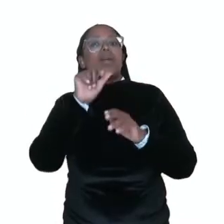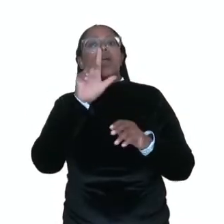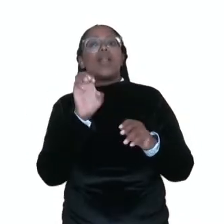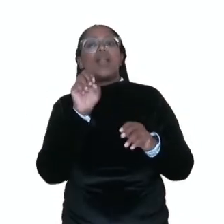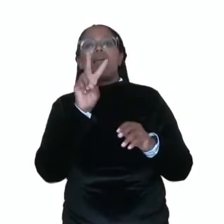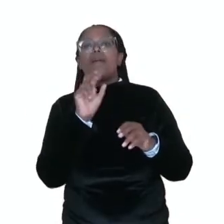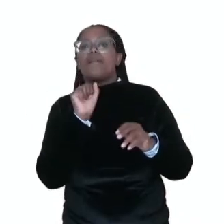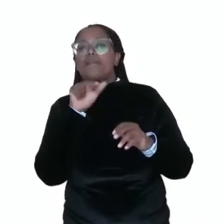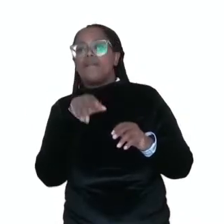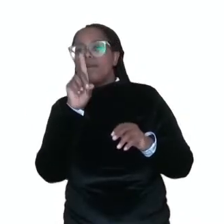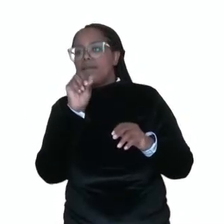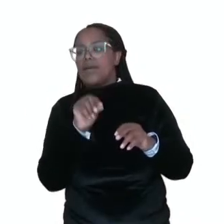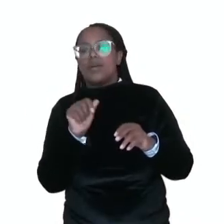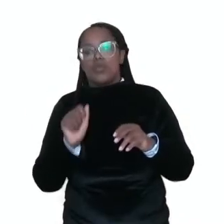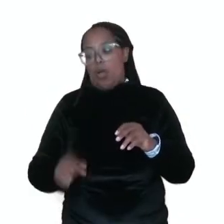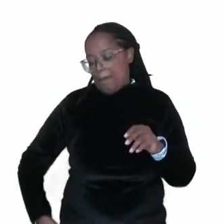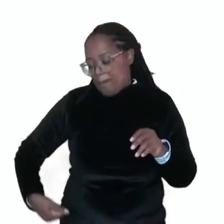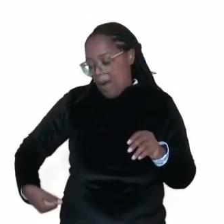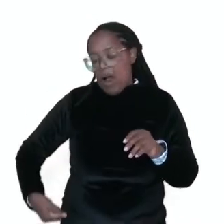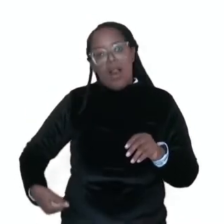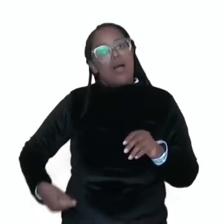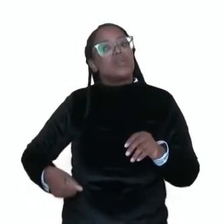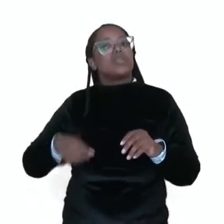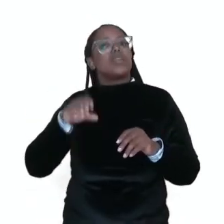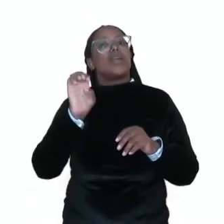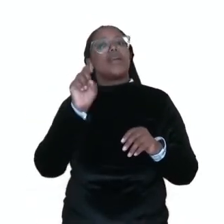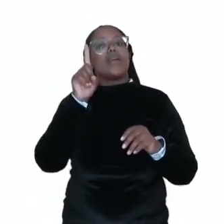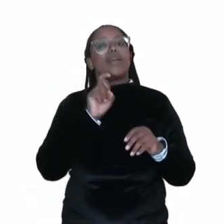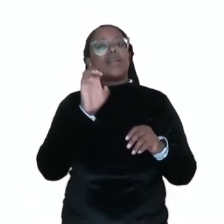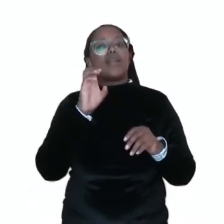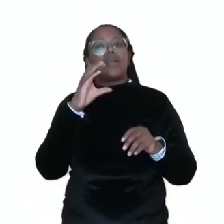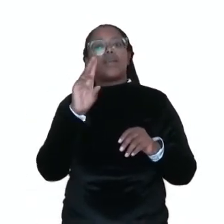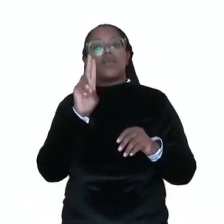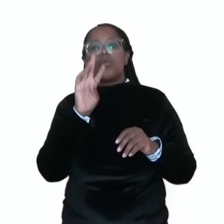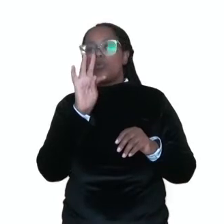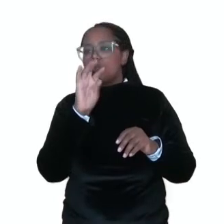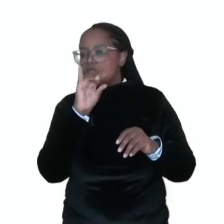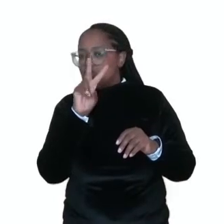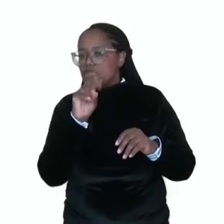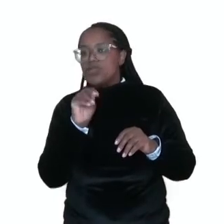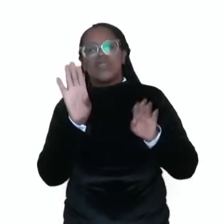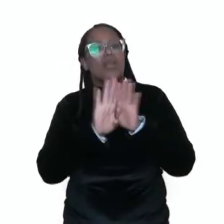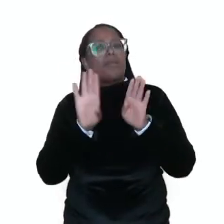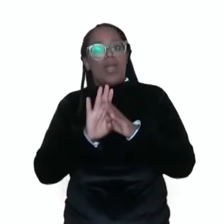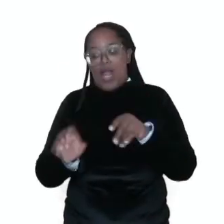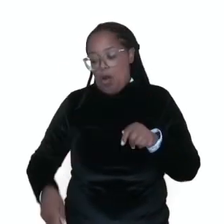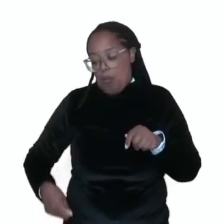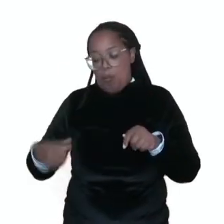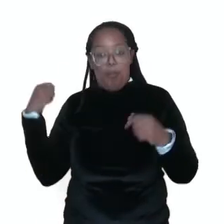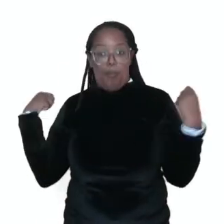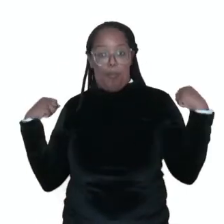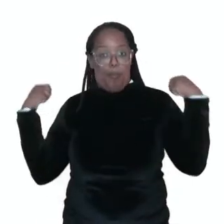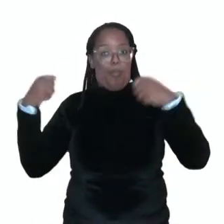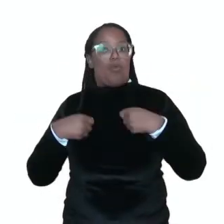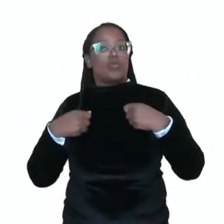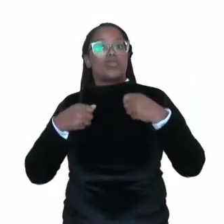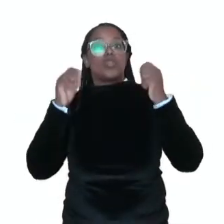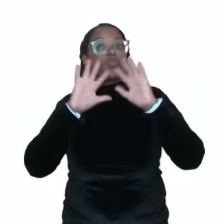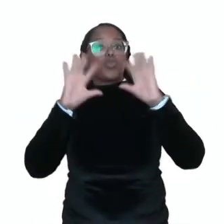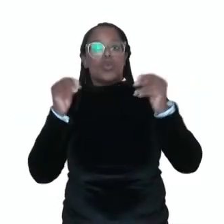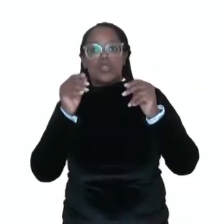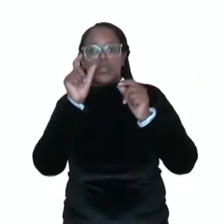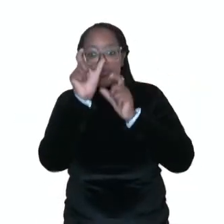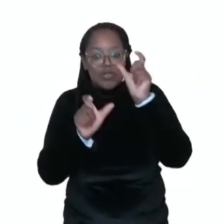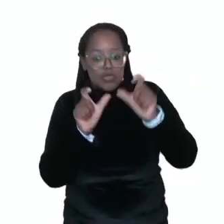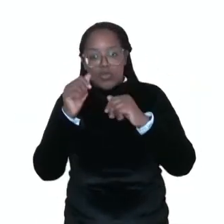levando malas executivas, bolsas de compra e todos eles estão vendados. Eles